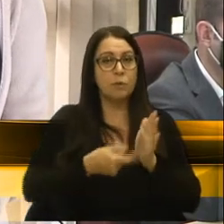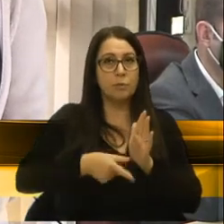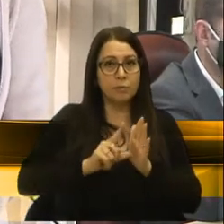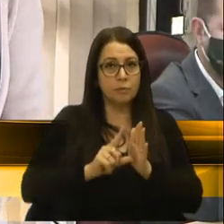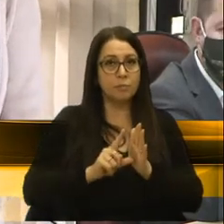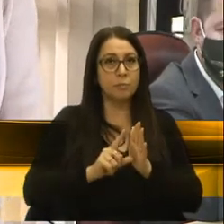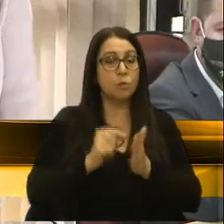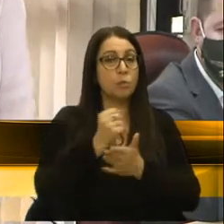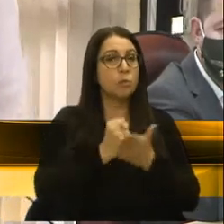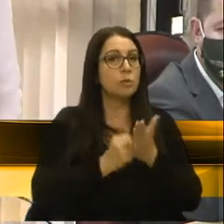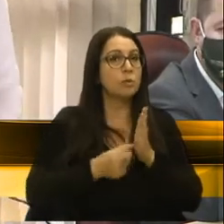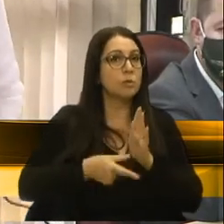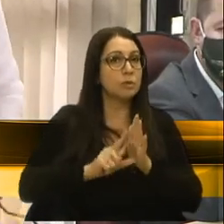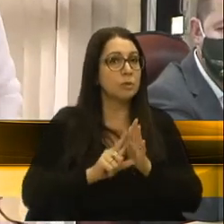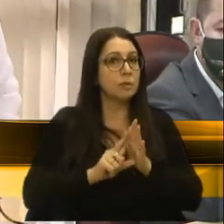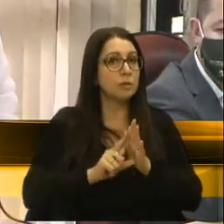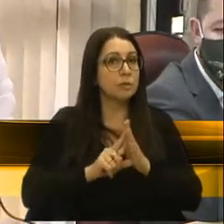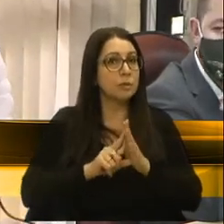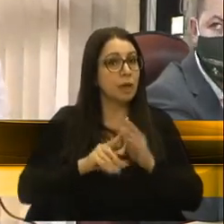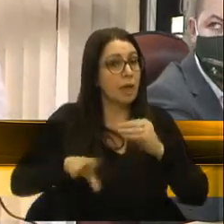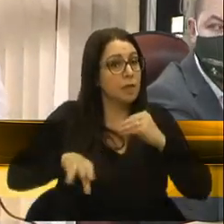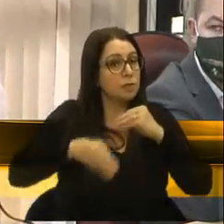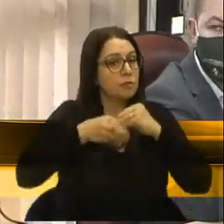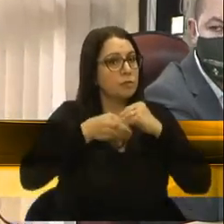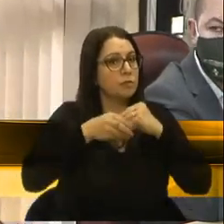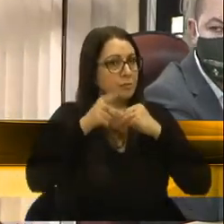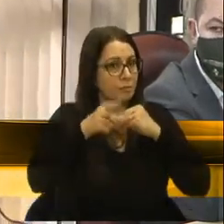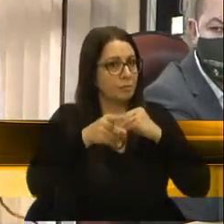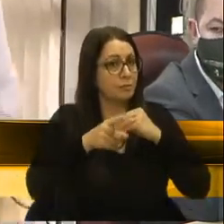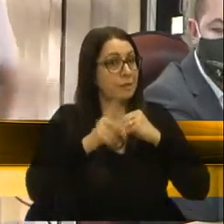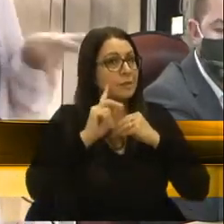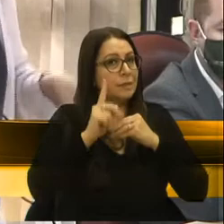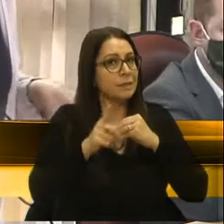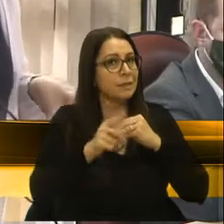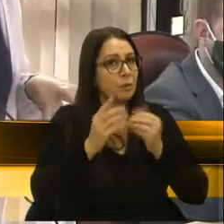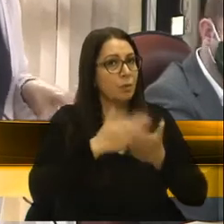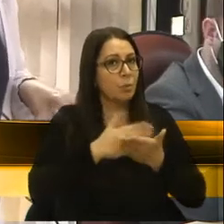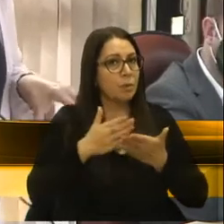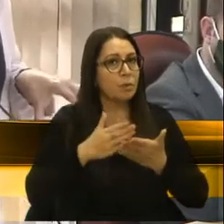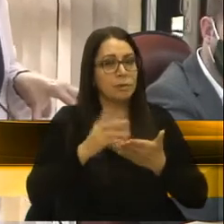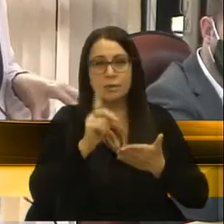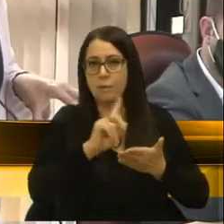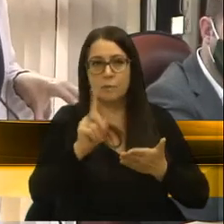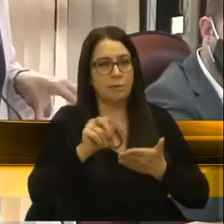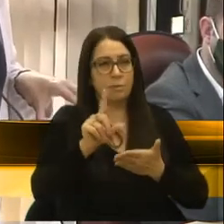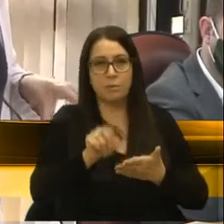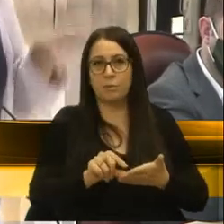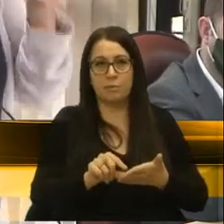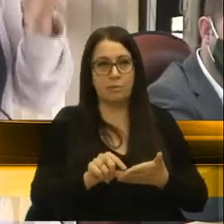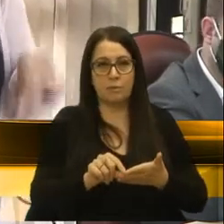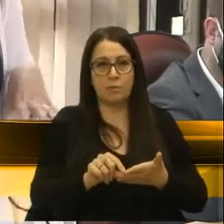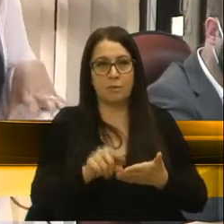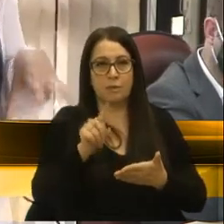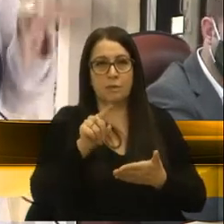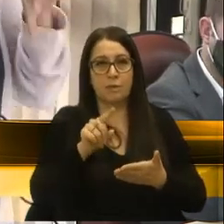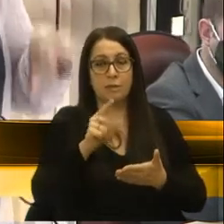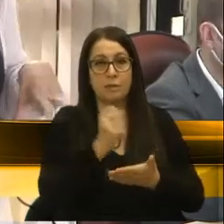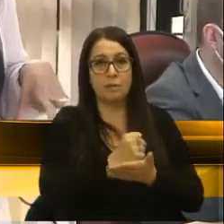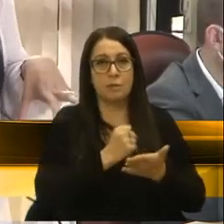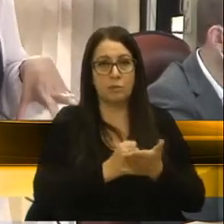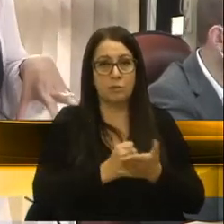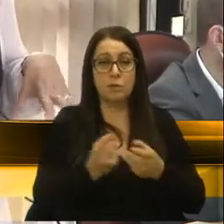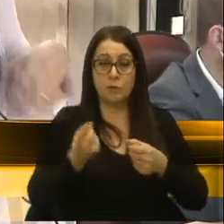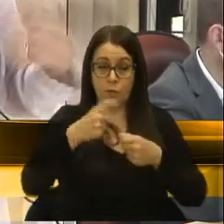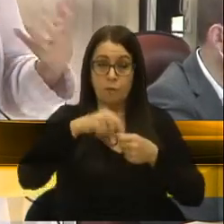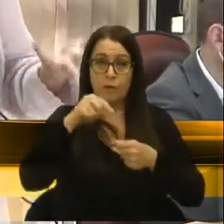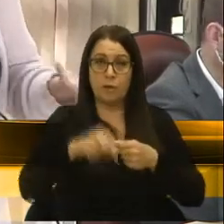o contrato anterior com o aditivo, vereador Toígo. Se a gente pegar o contrato inicial, ele não é menor. E esse contrato, esse convênio